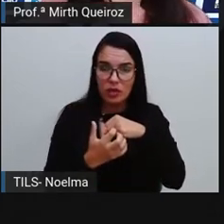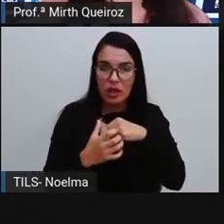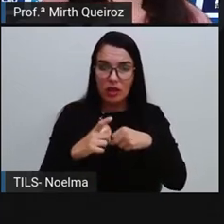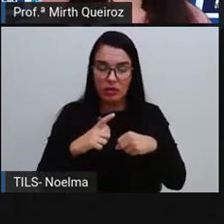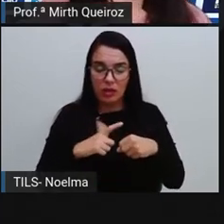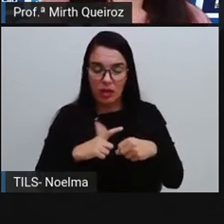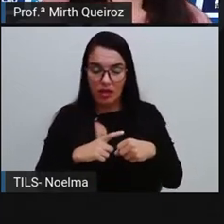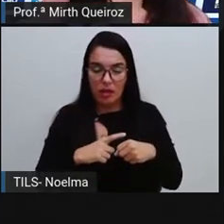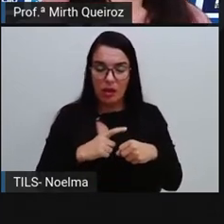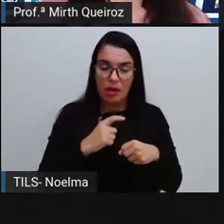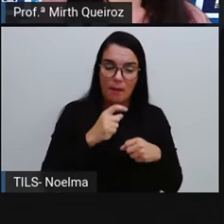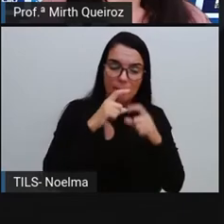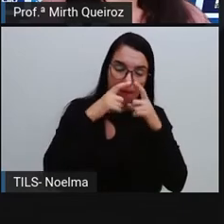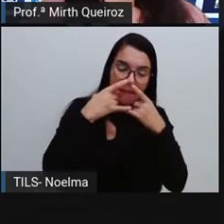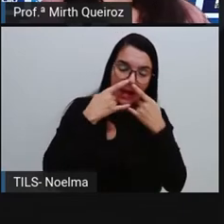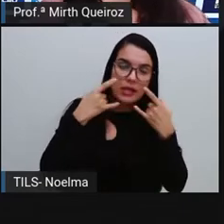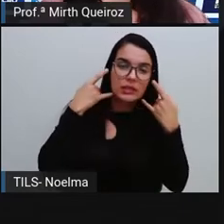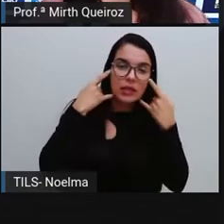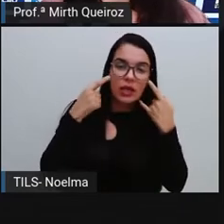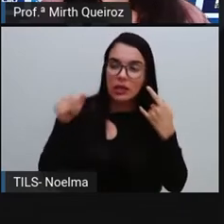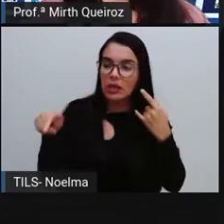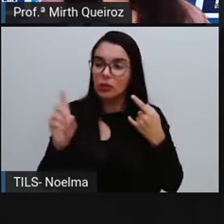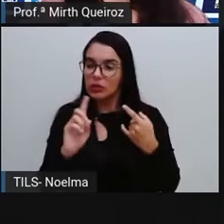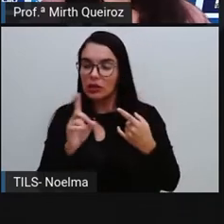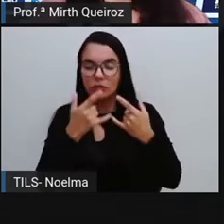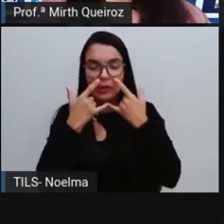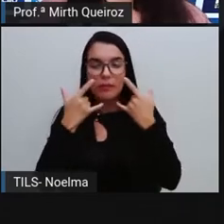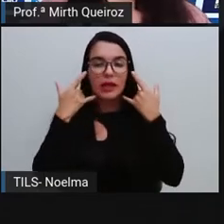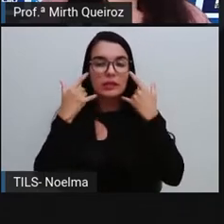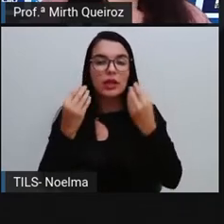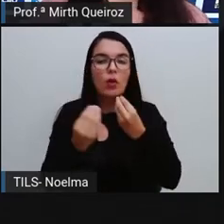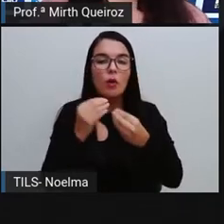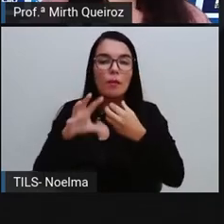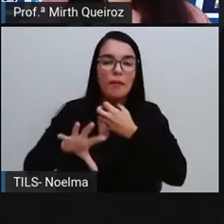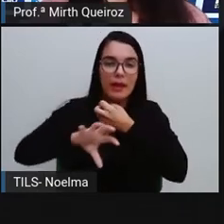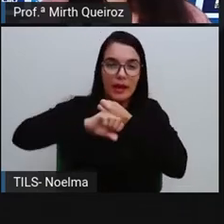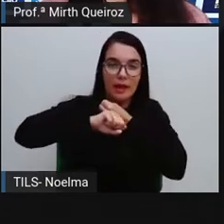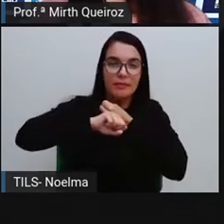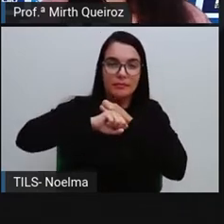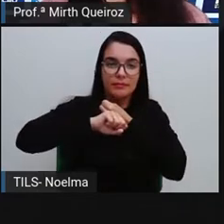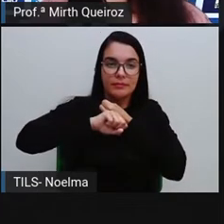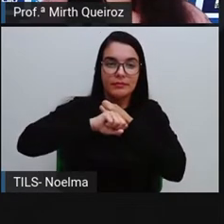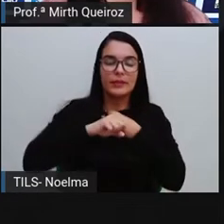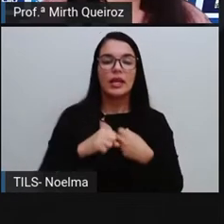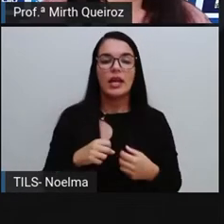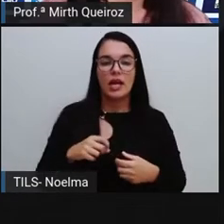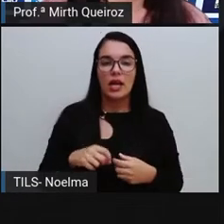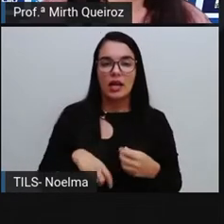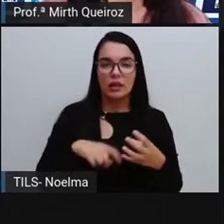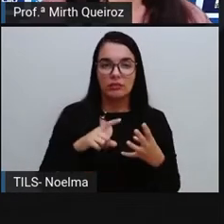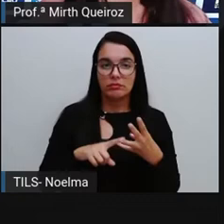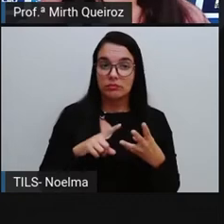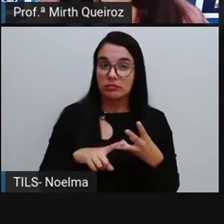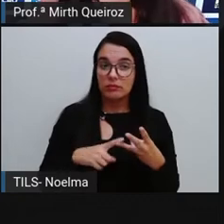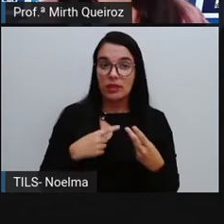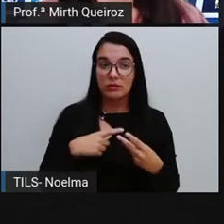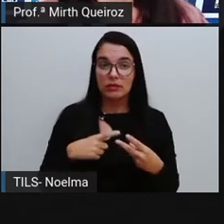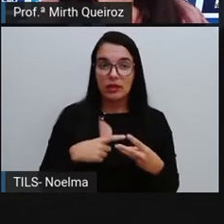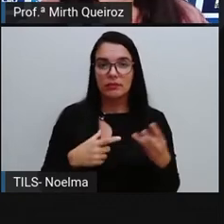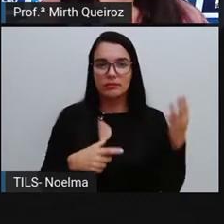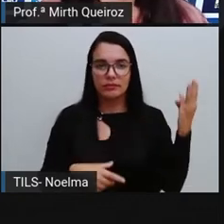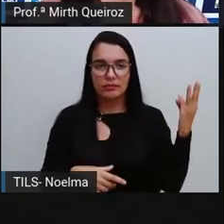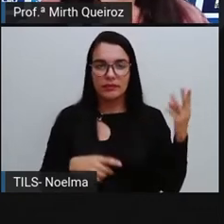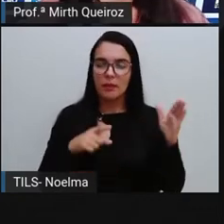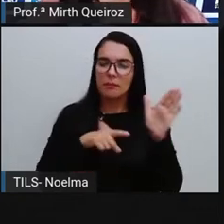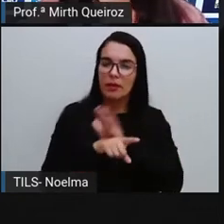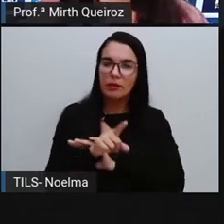Quais as chances de vacinar toda a população contra Covid-19 até o final do ano? Todas essas